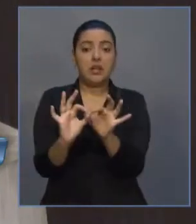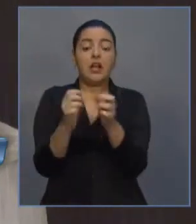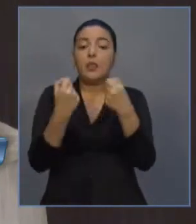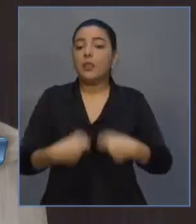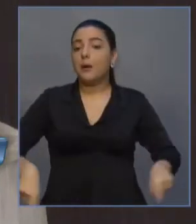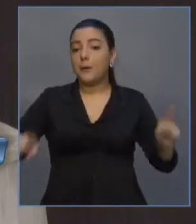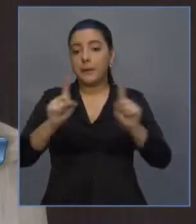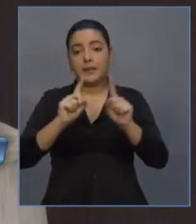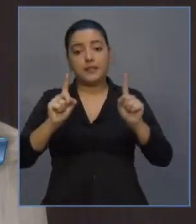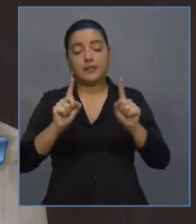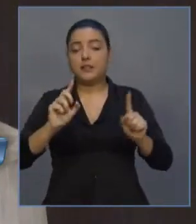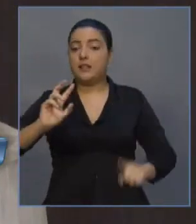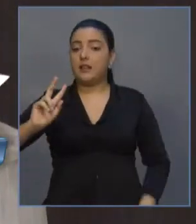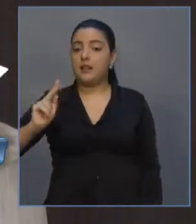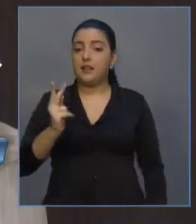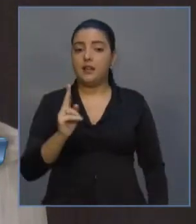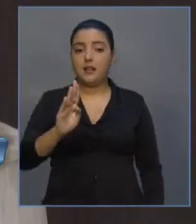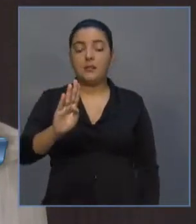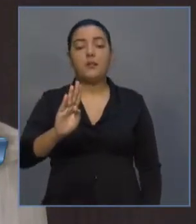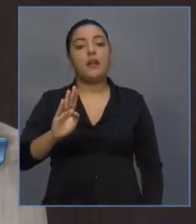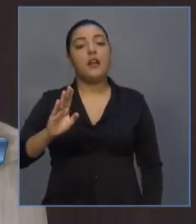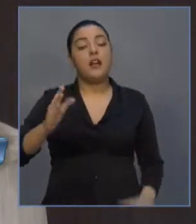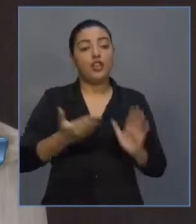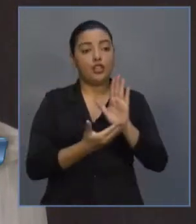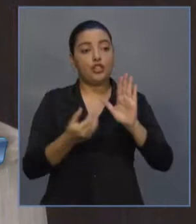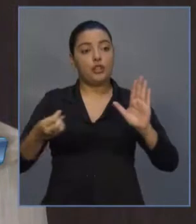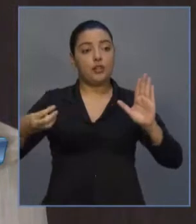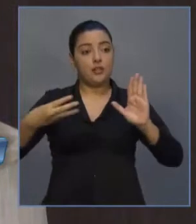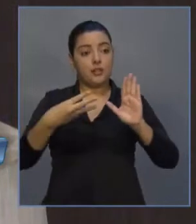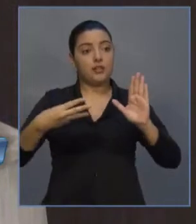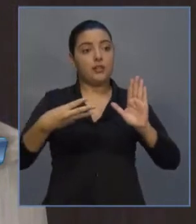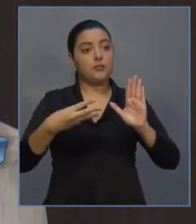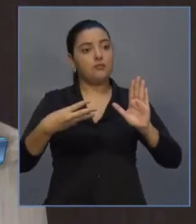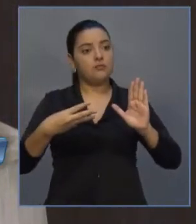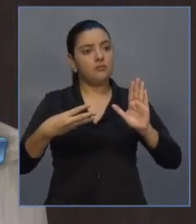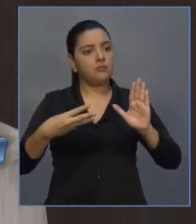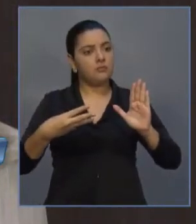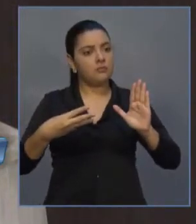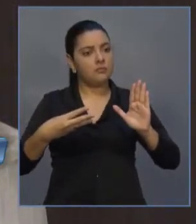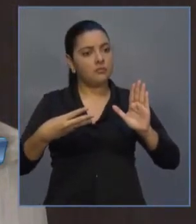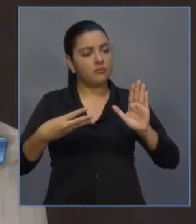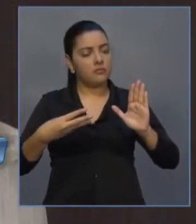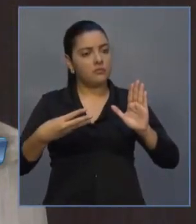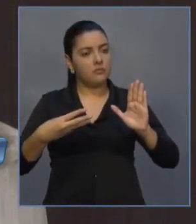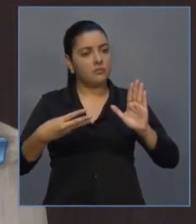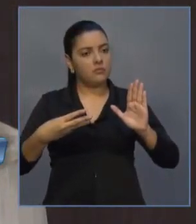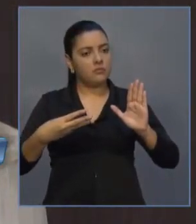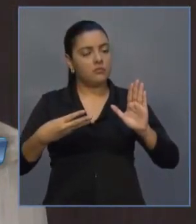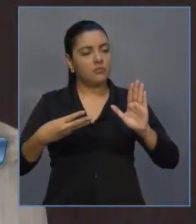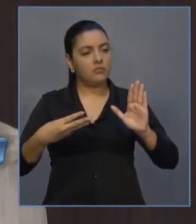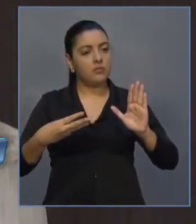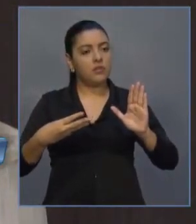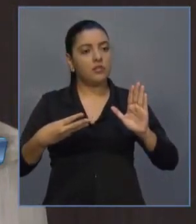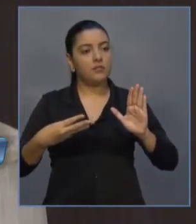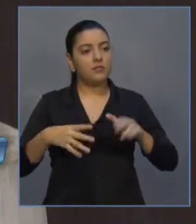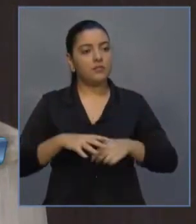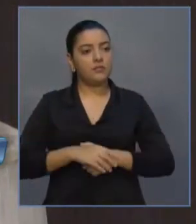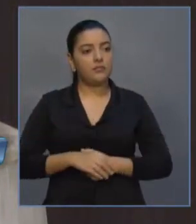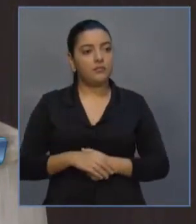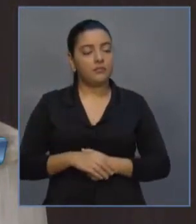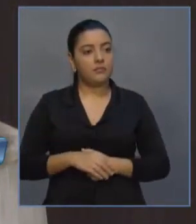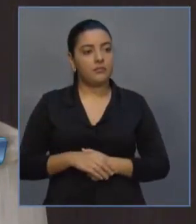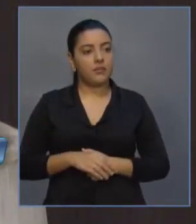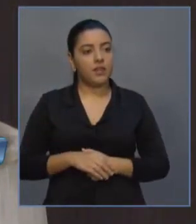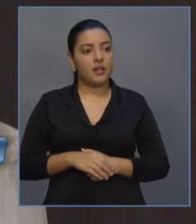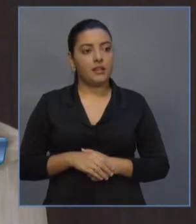ele retira o artigo terceiro, perdão, o inciso terceiro do artigo segundo, qual